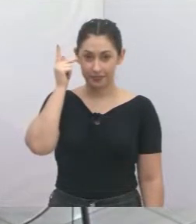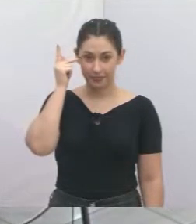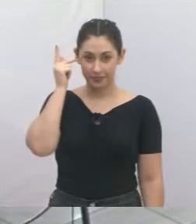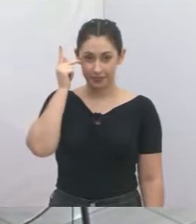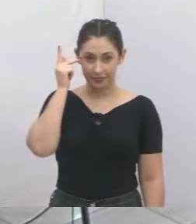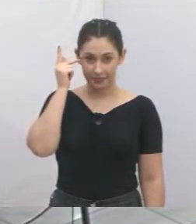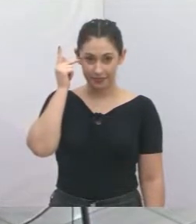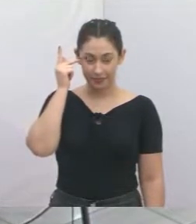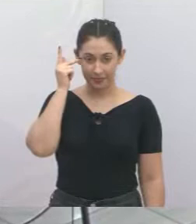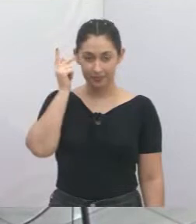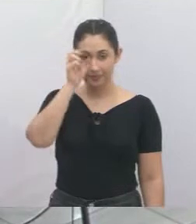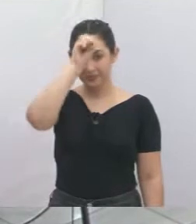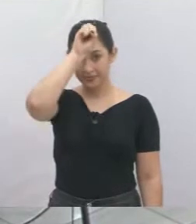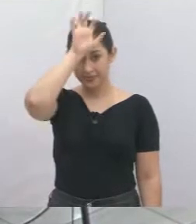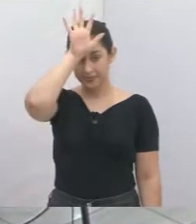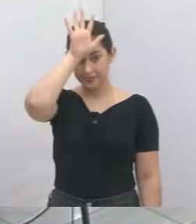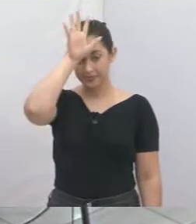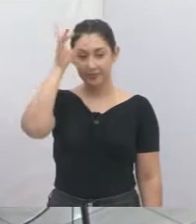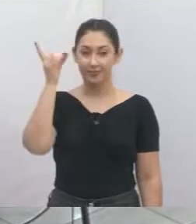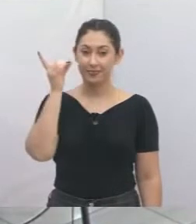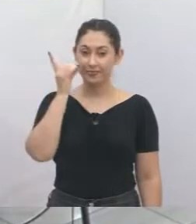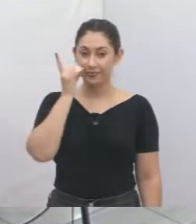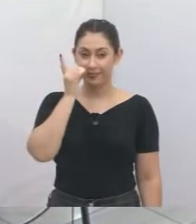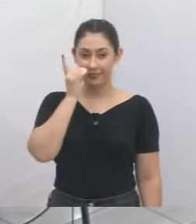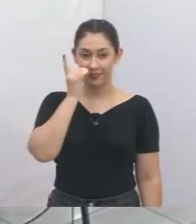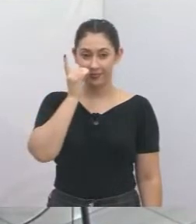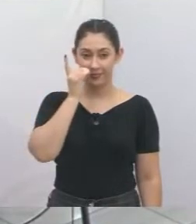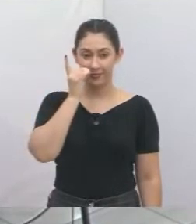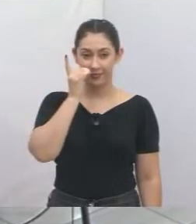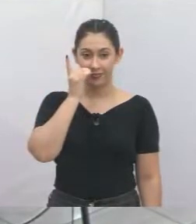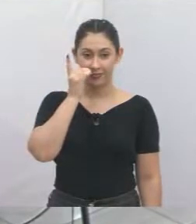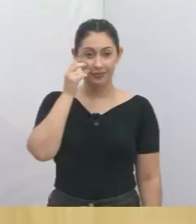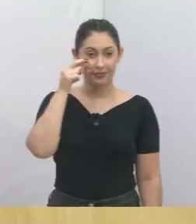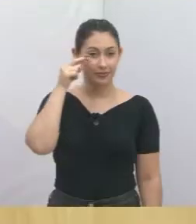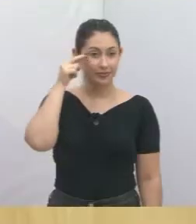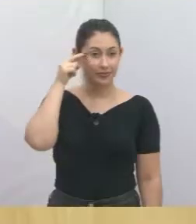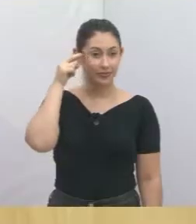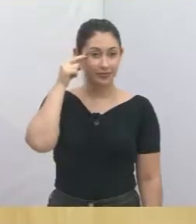Rodrigo Salomão, Dudi, Roninha,